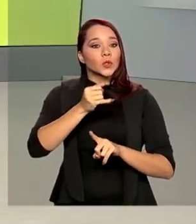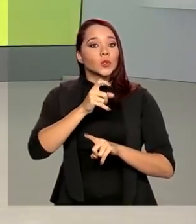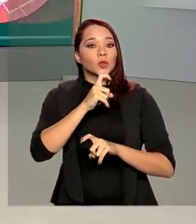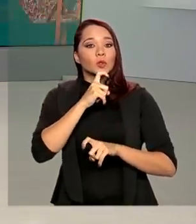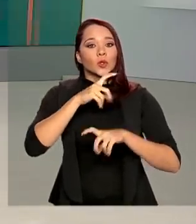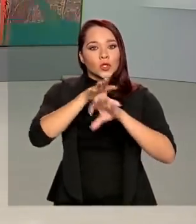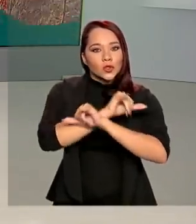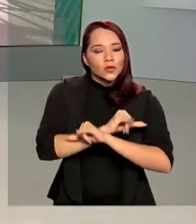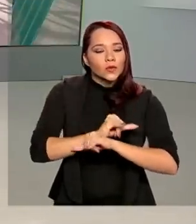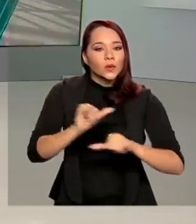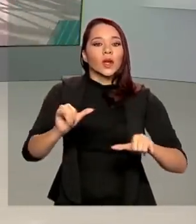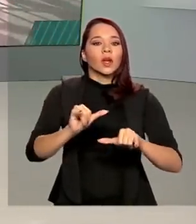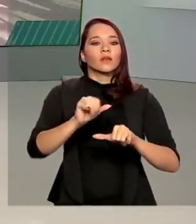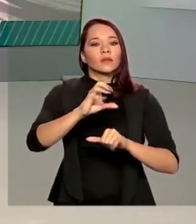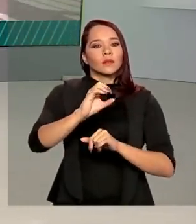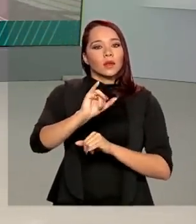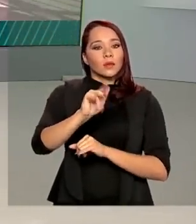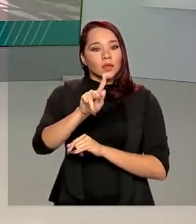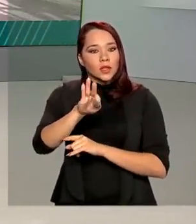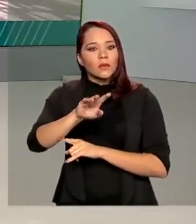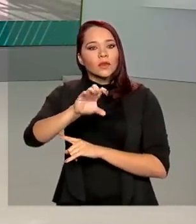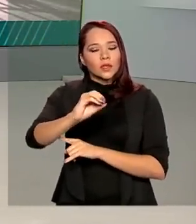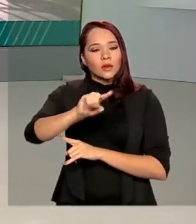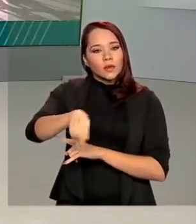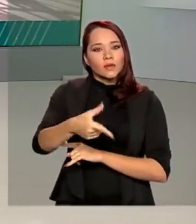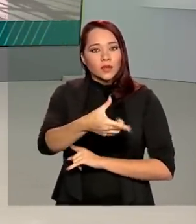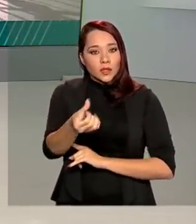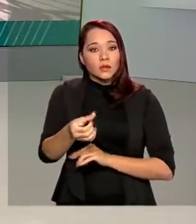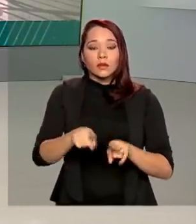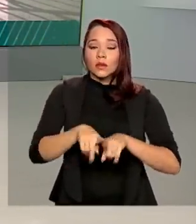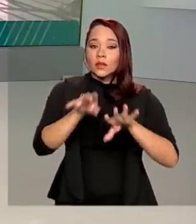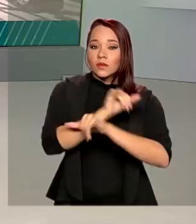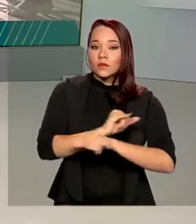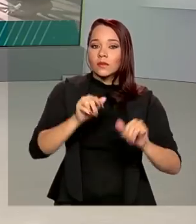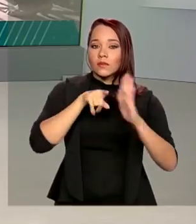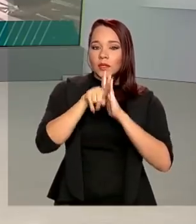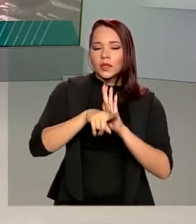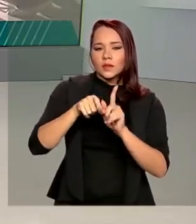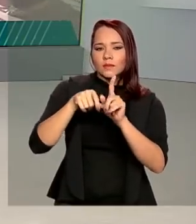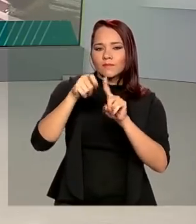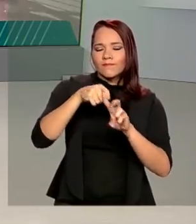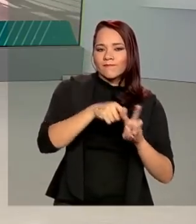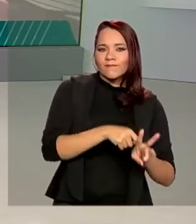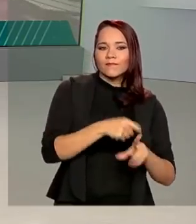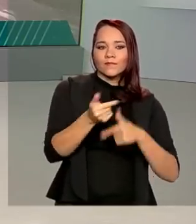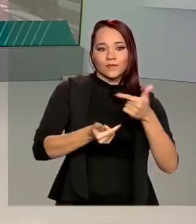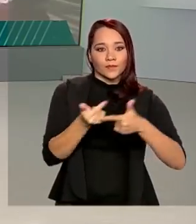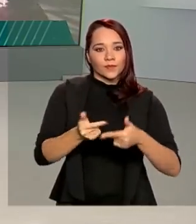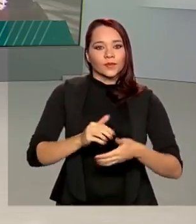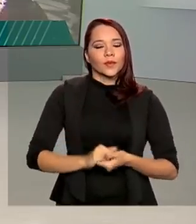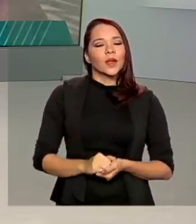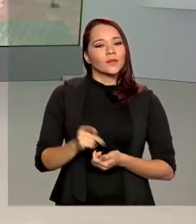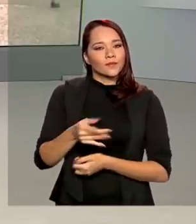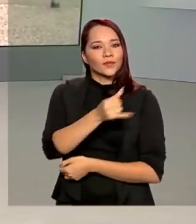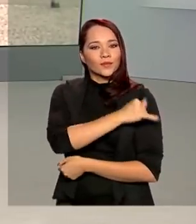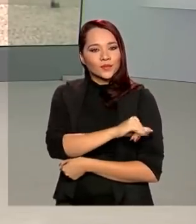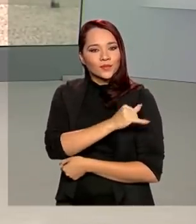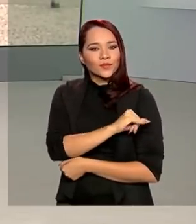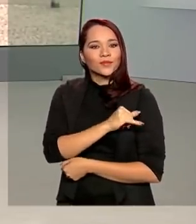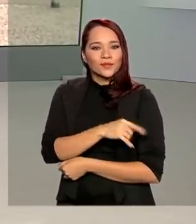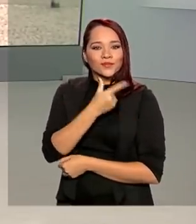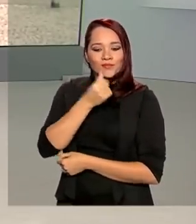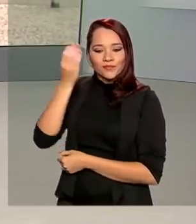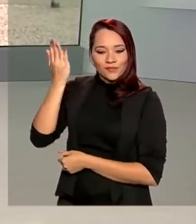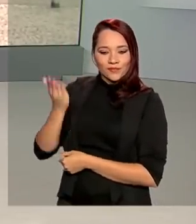IBGE, foi de 0,26%. Também foi divulgada a pesquisa mensal de serviços. Vamos ao Rio de Janeiro, Maurício de